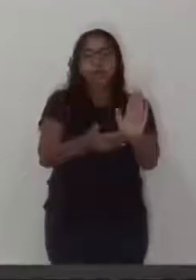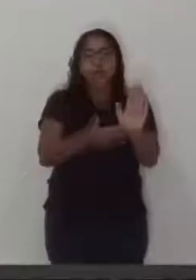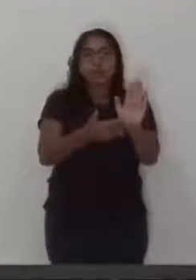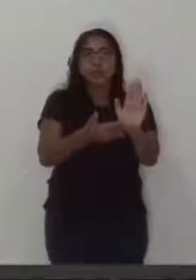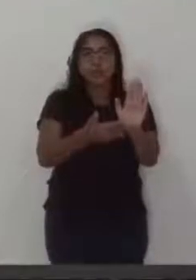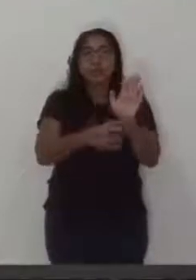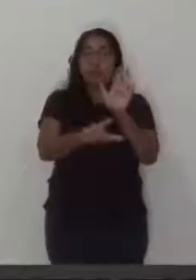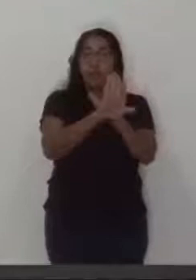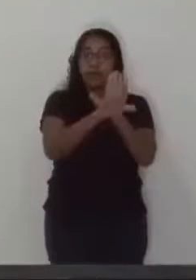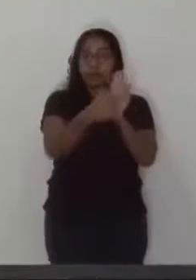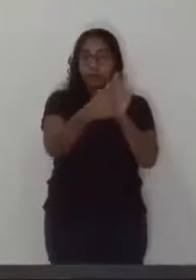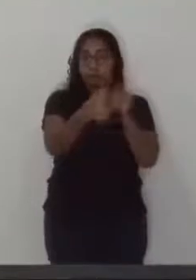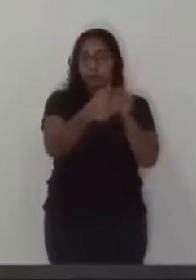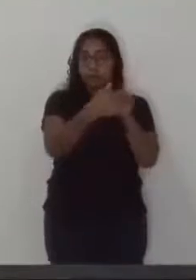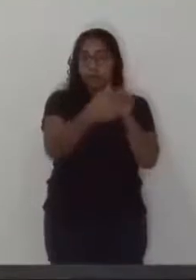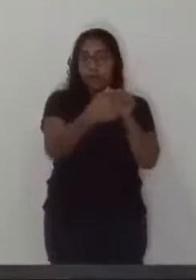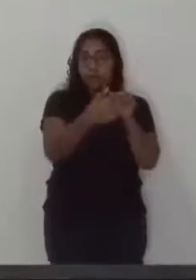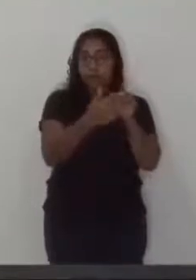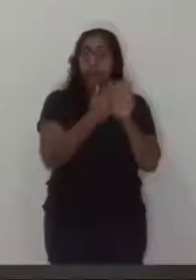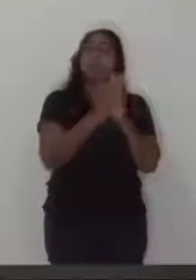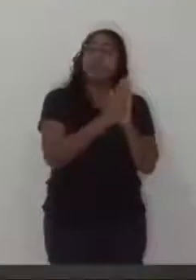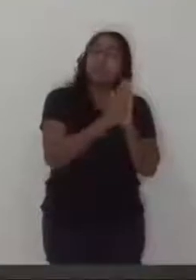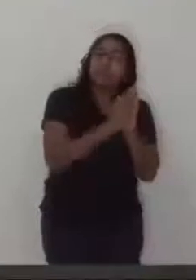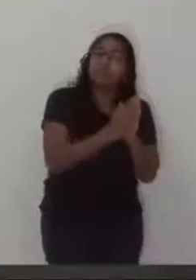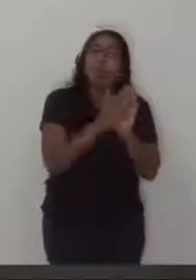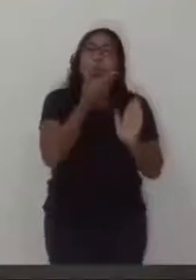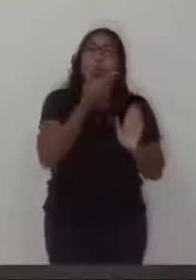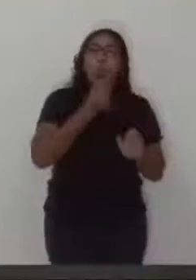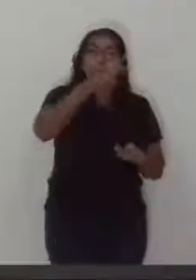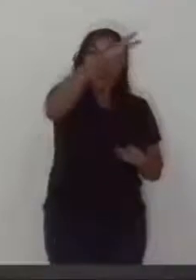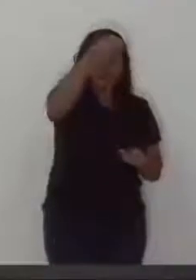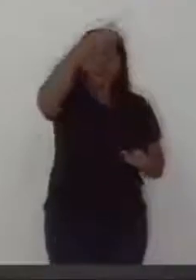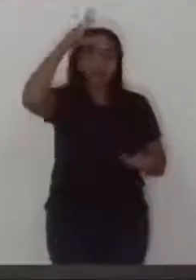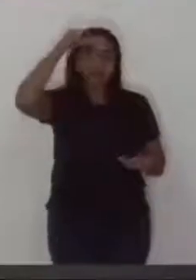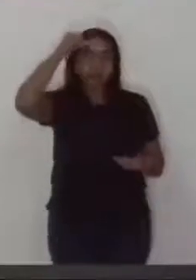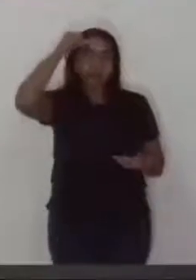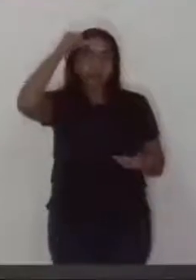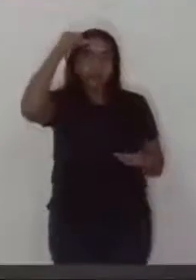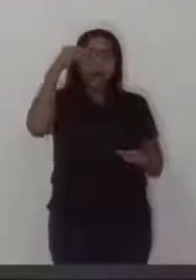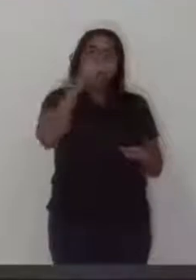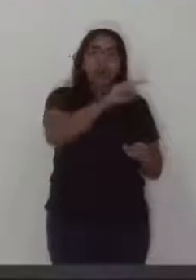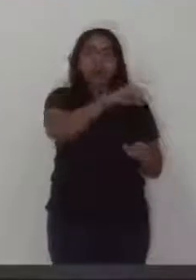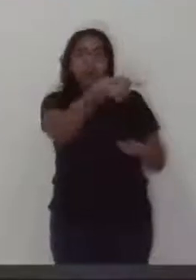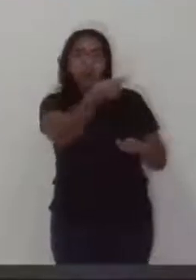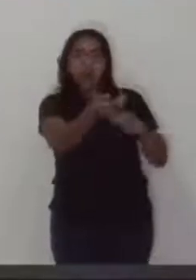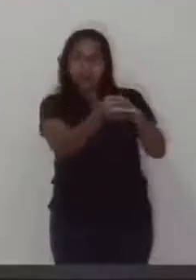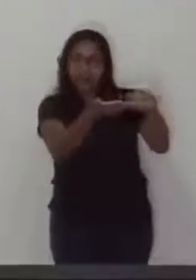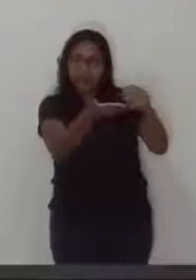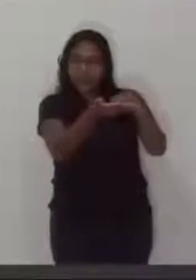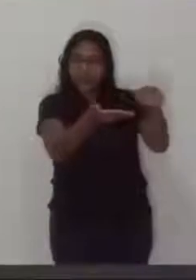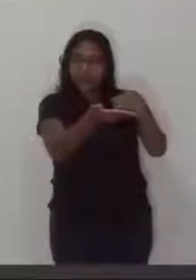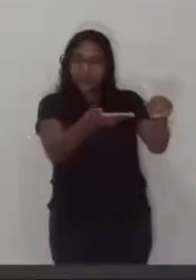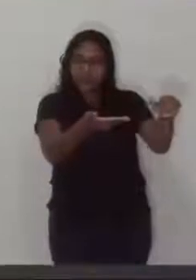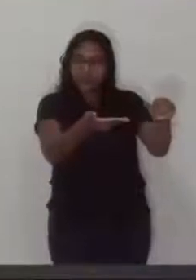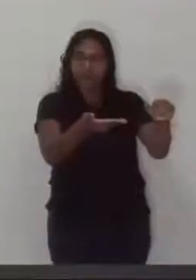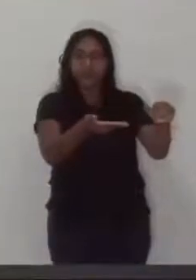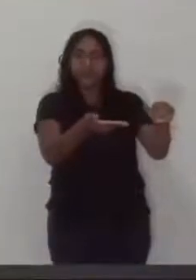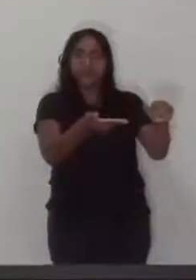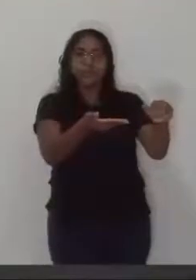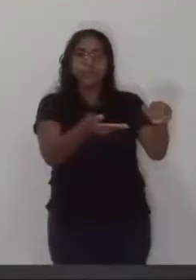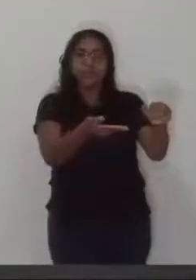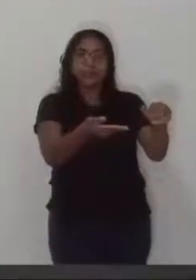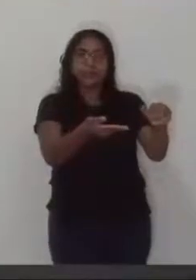regimentais, apresenta moção de apelo ao excelente senhor prefeito municipal, que, através da secretaria competente, proceda